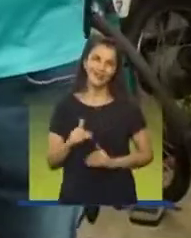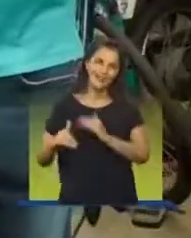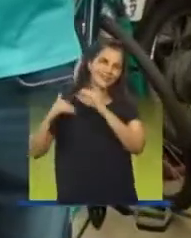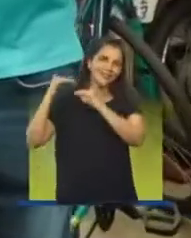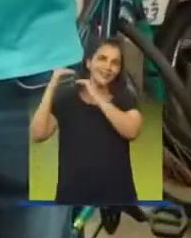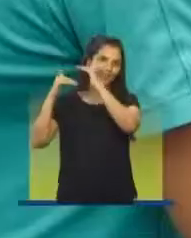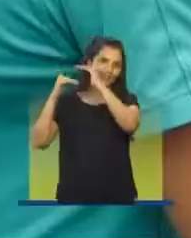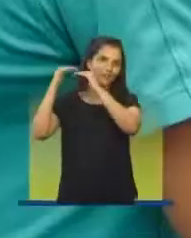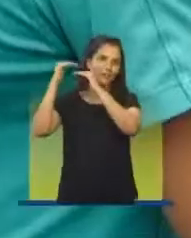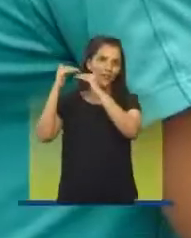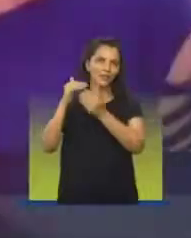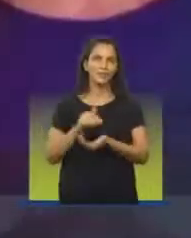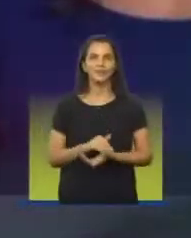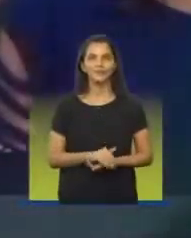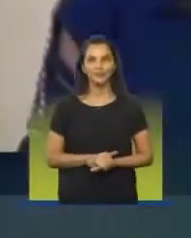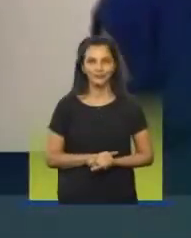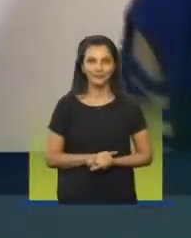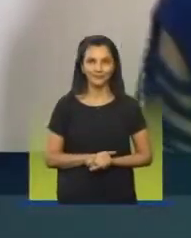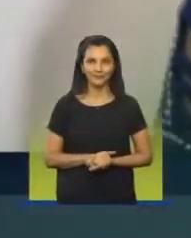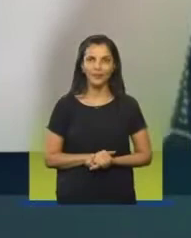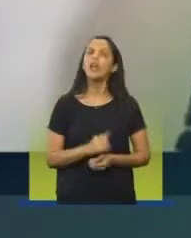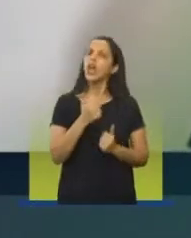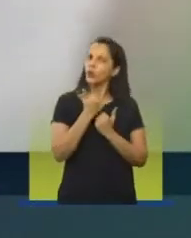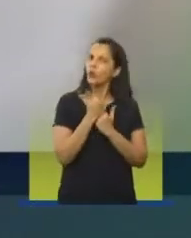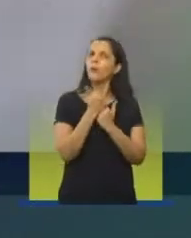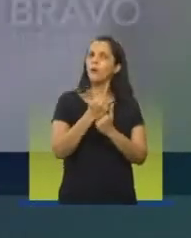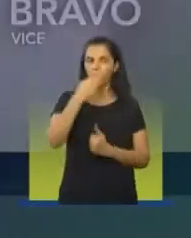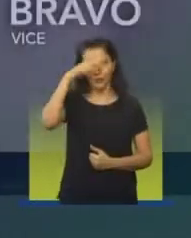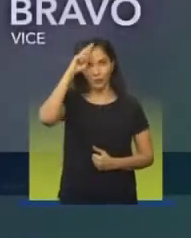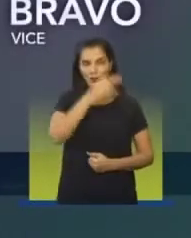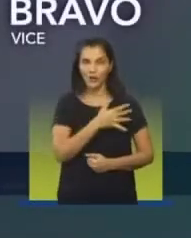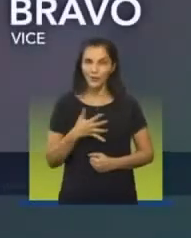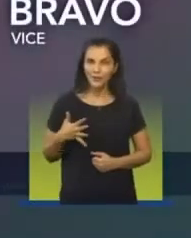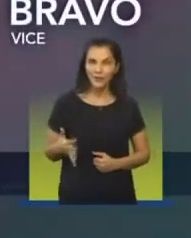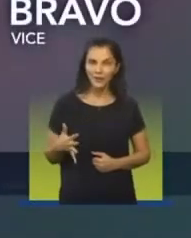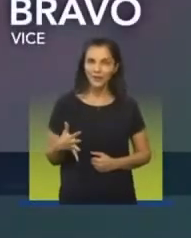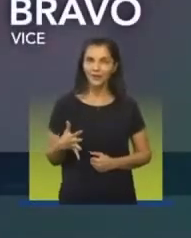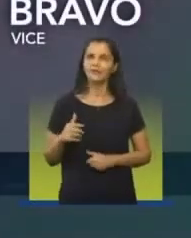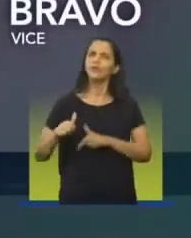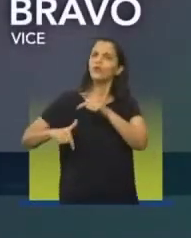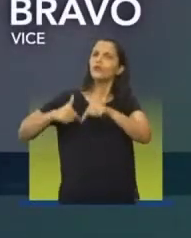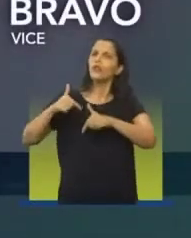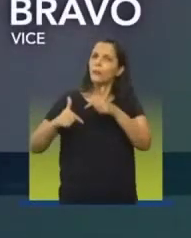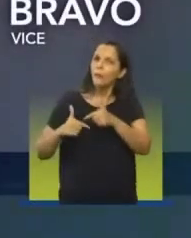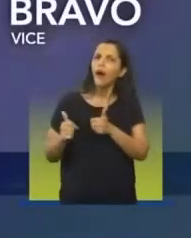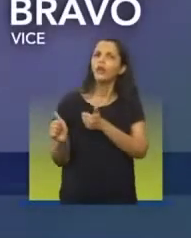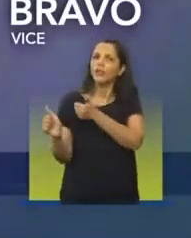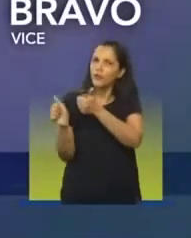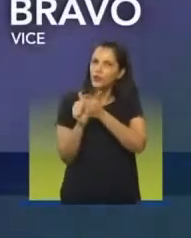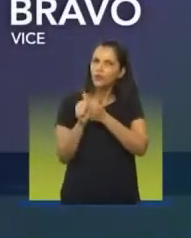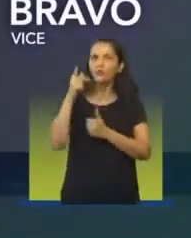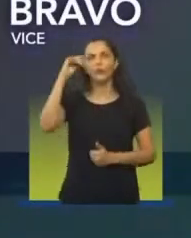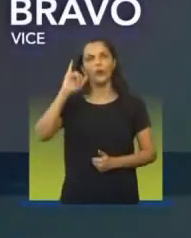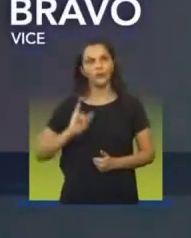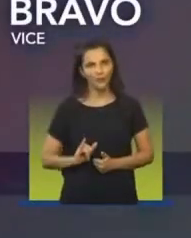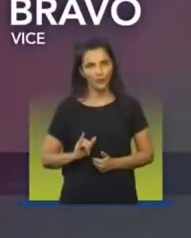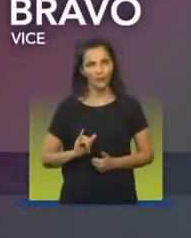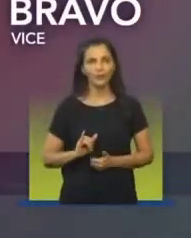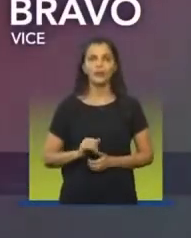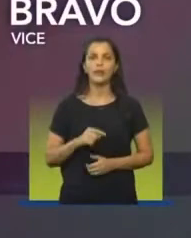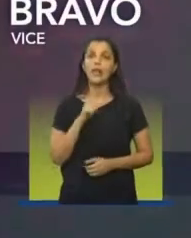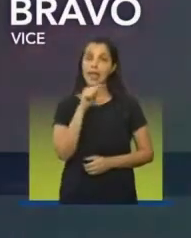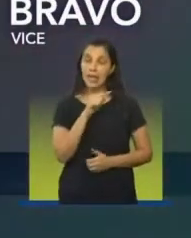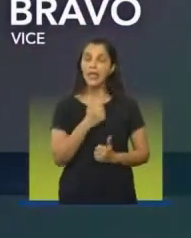pra Santos seguir em frente. Estou apoiando o Rogério Santos, devido ao grande trabalho que ele vem fazendo com o nosso prefeito, Paulo Alexandre Barbosa. E ele